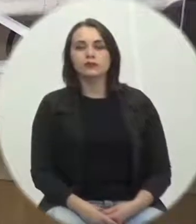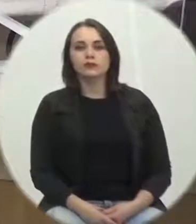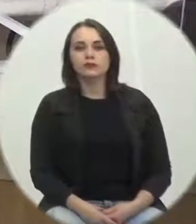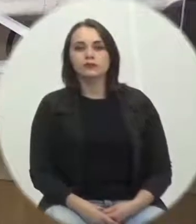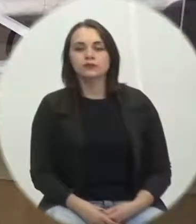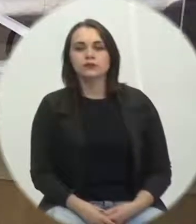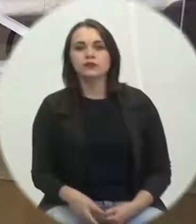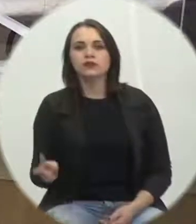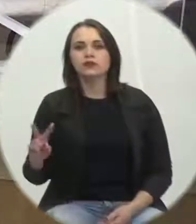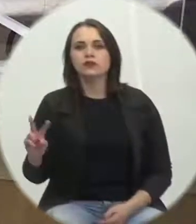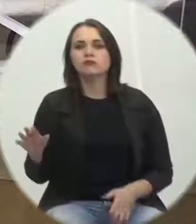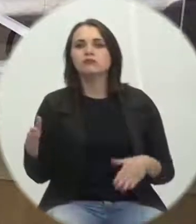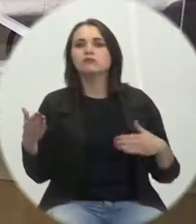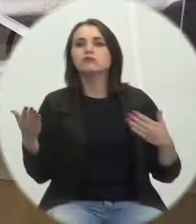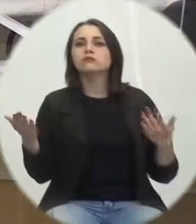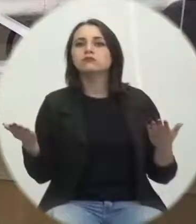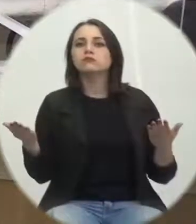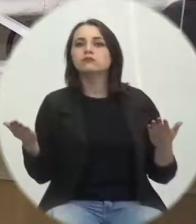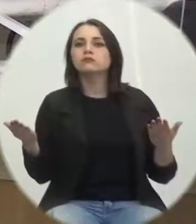Vereador Juarez de Jesus.